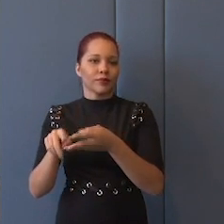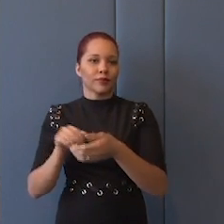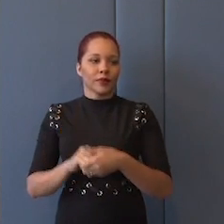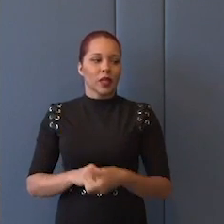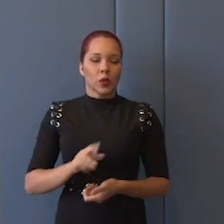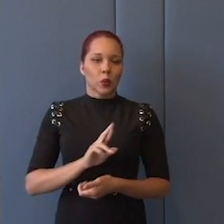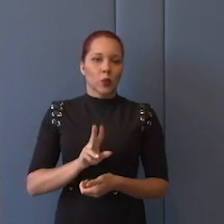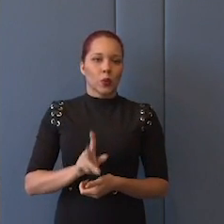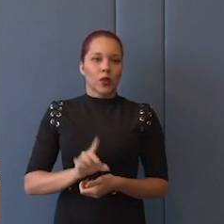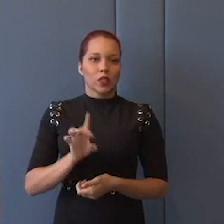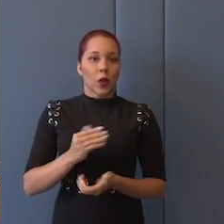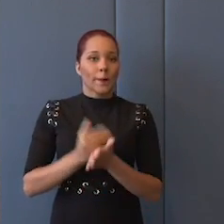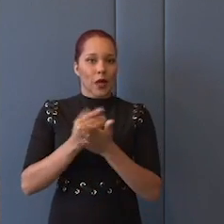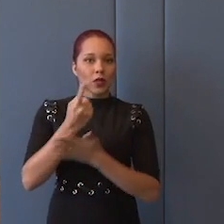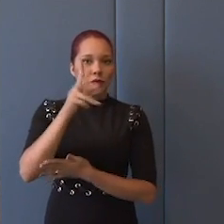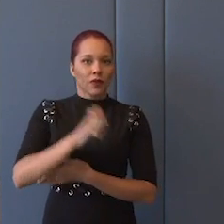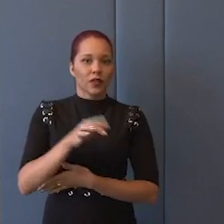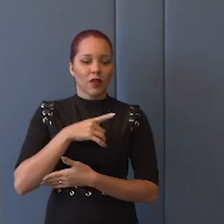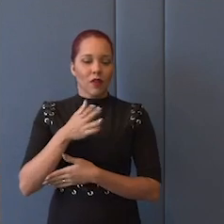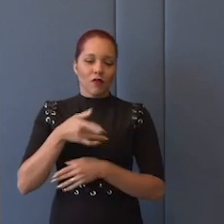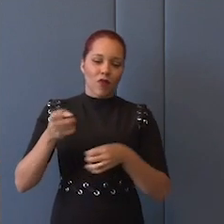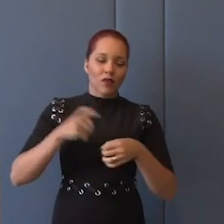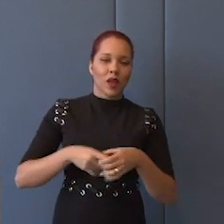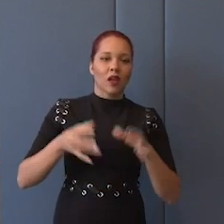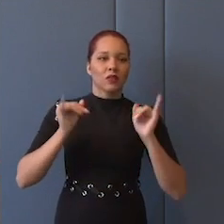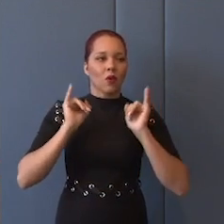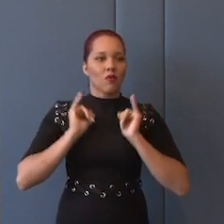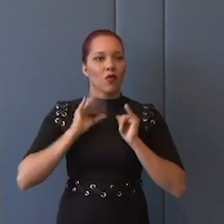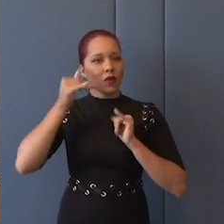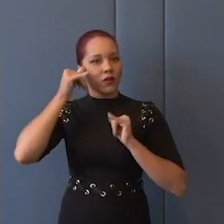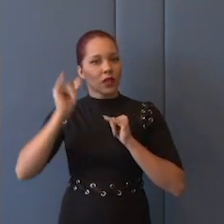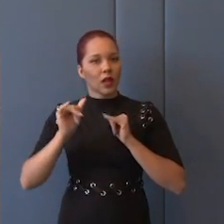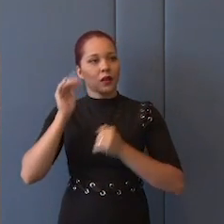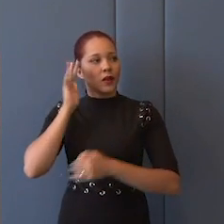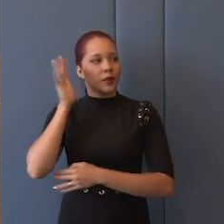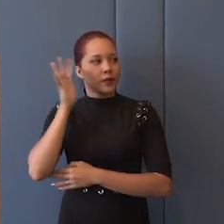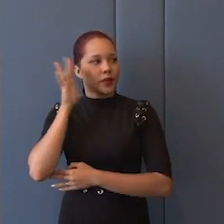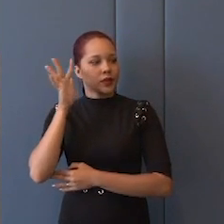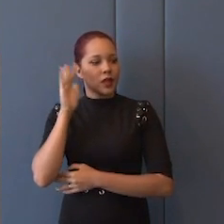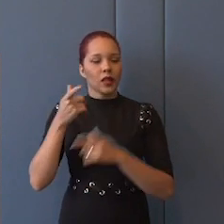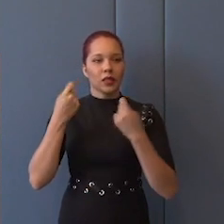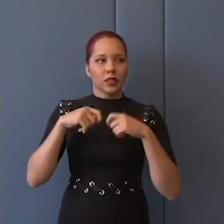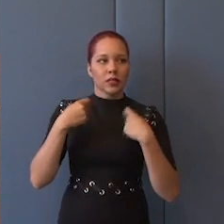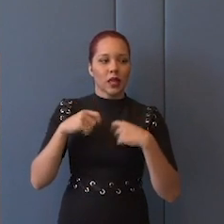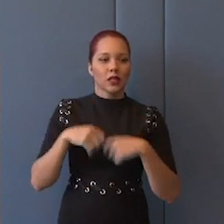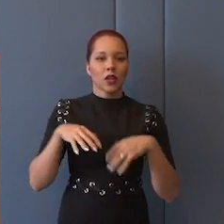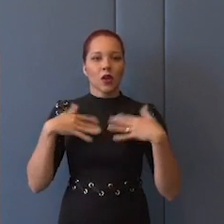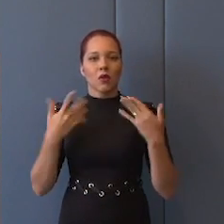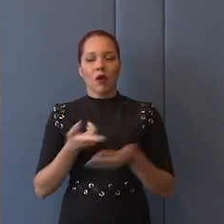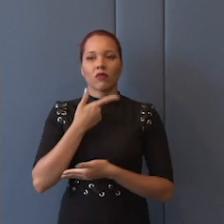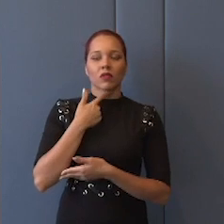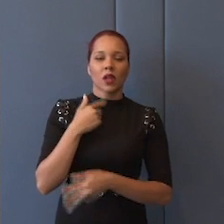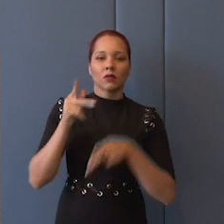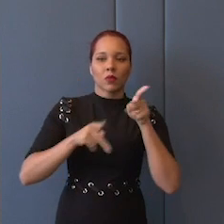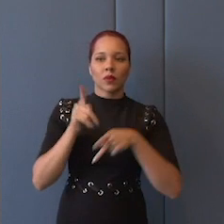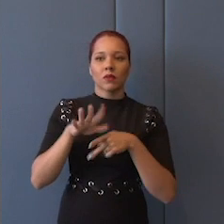Não. Isso é, mais uma vez, voltar à zona de conforto e evitar a ideia de ter que pensar, a necessidade de pensar qual é a vontade do povo, qual